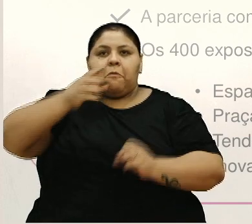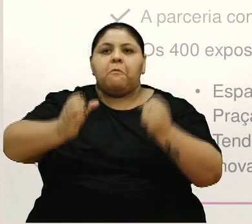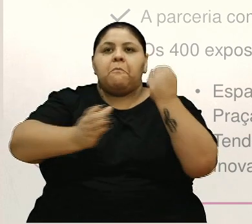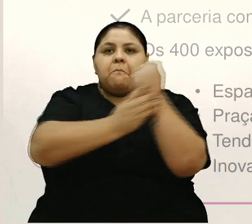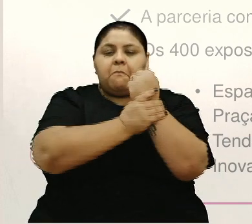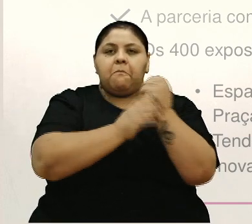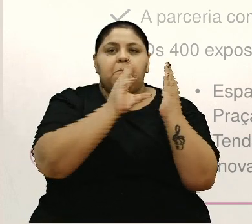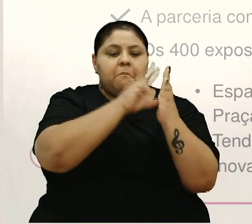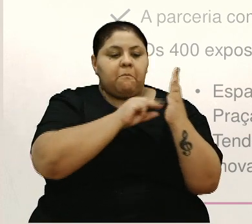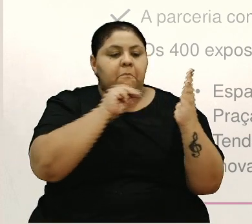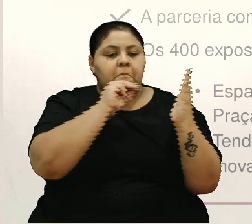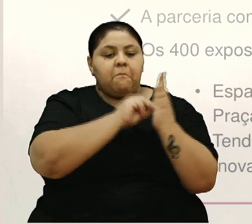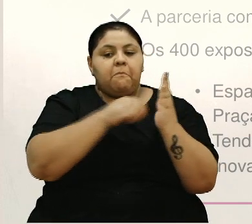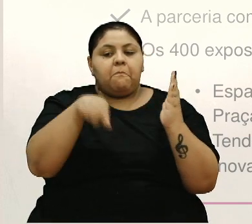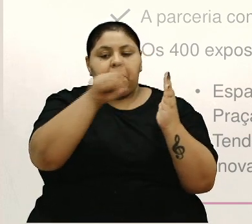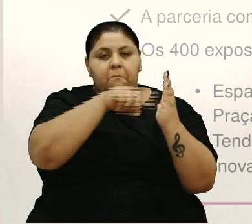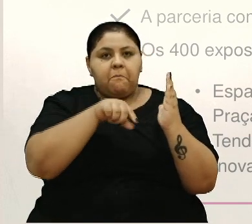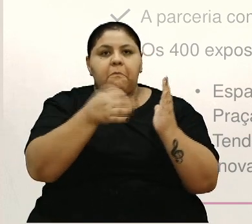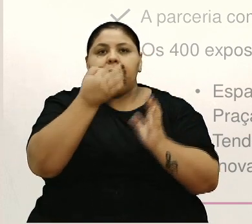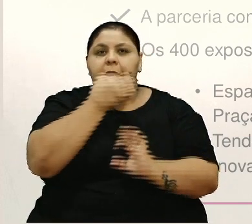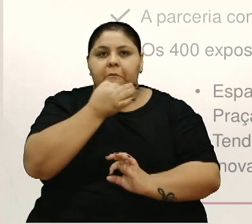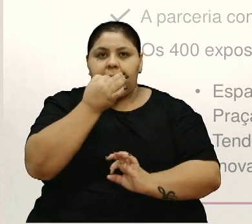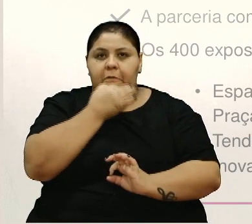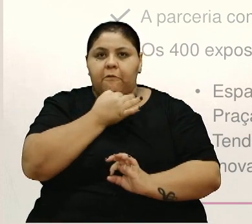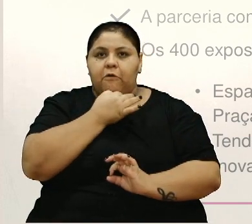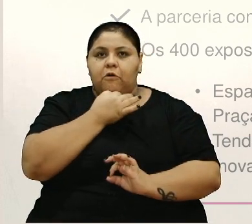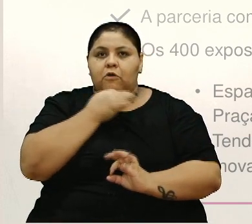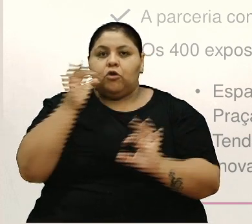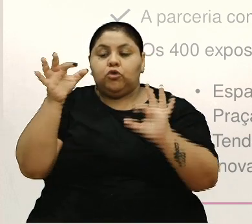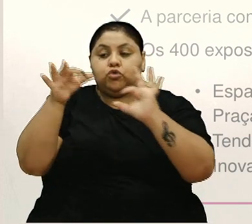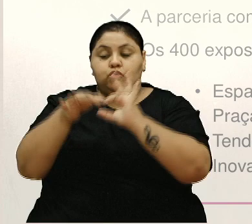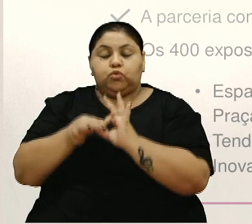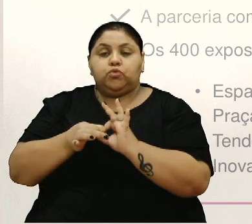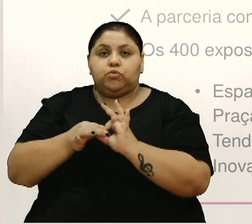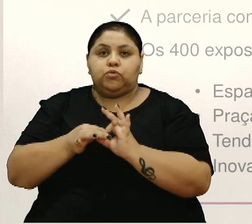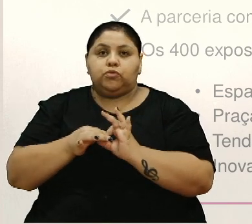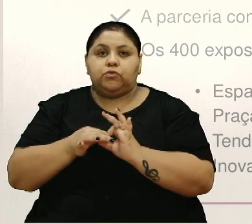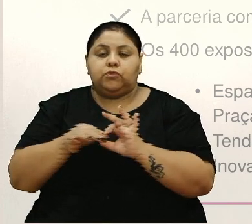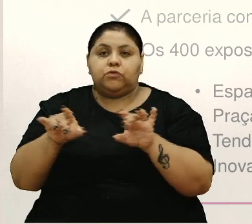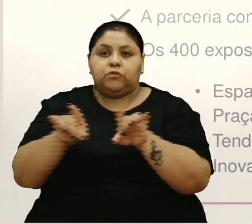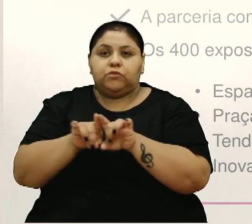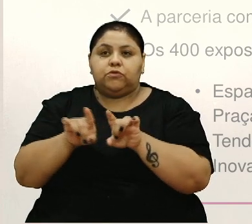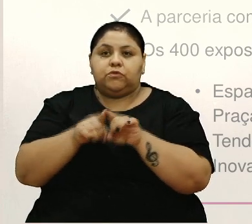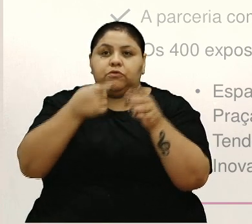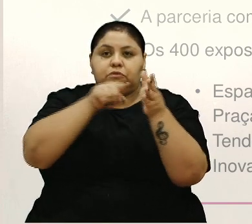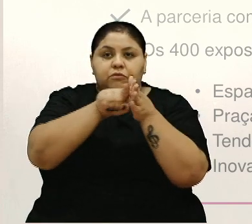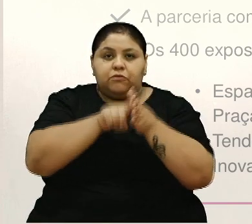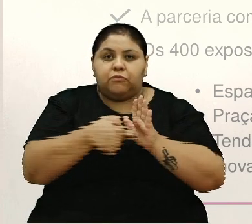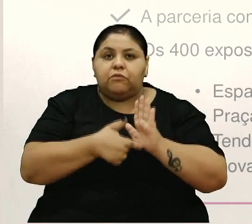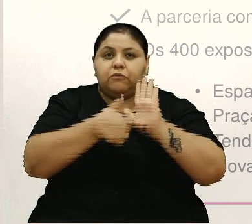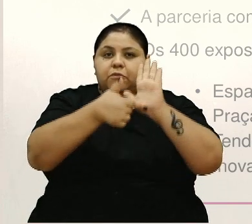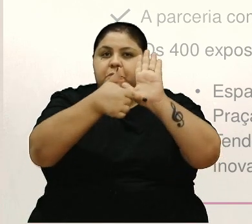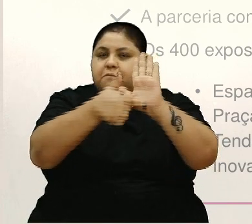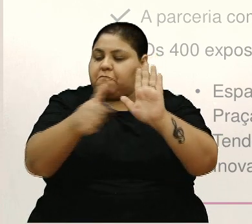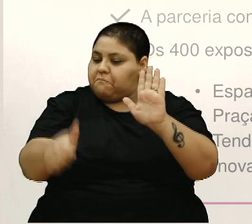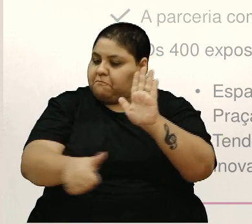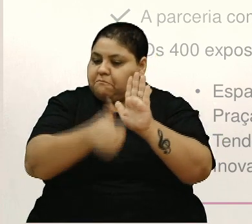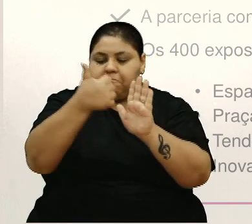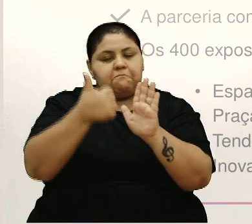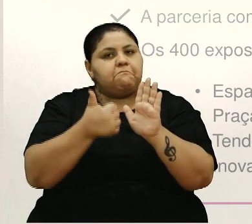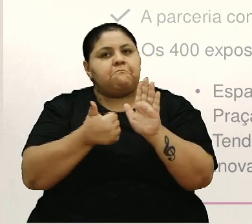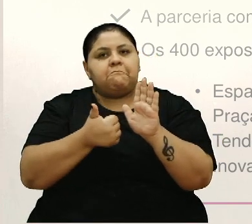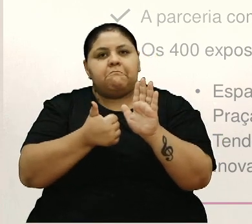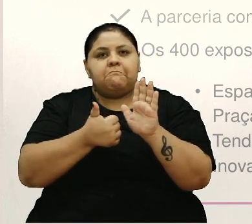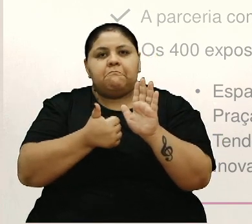que a gente trouxe inédito para Caxias do Sul, num convênio, inclusive na pesquisa, depois vai mostrar que foi o ponto alto da festa da uva.